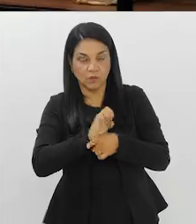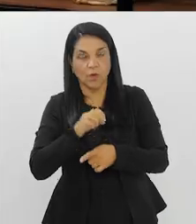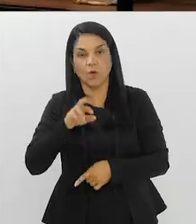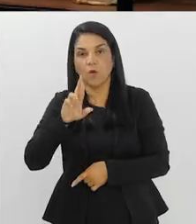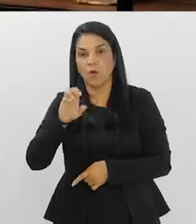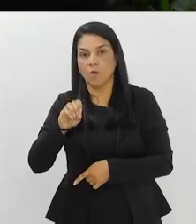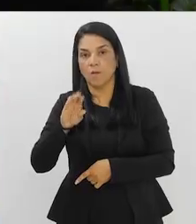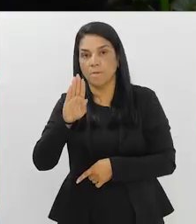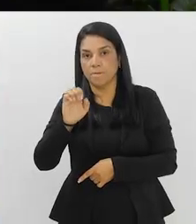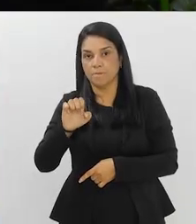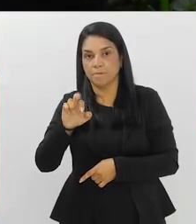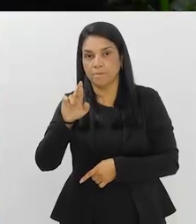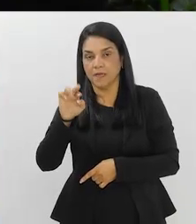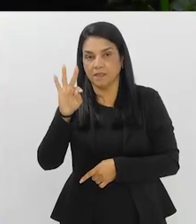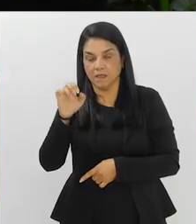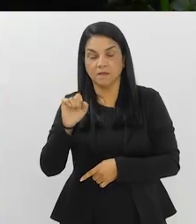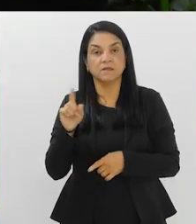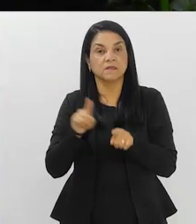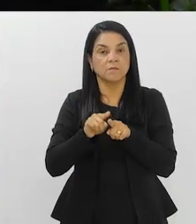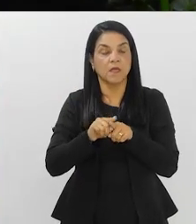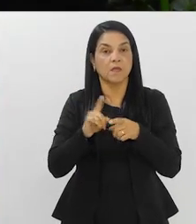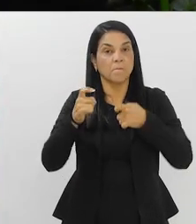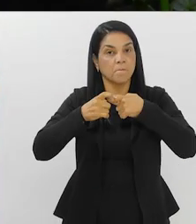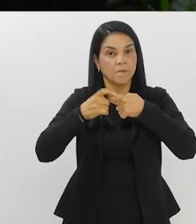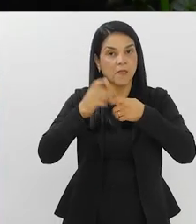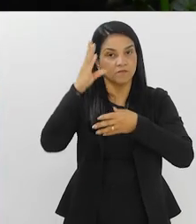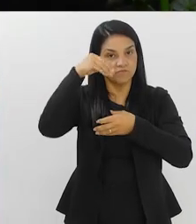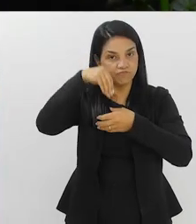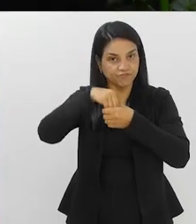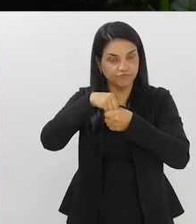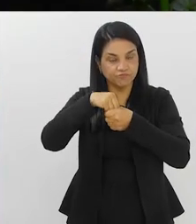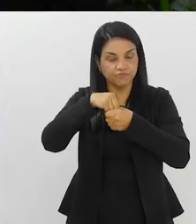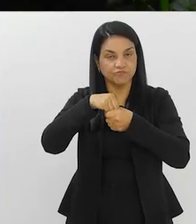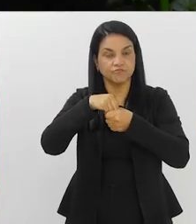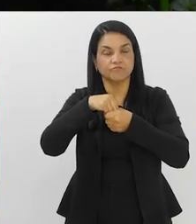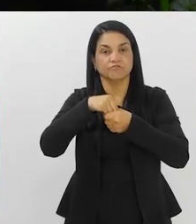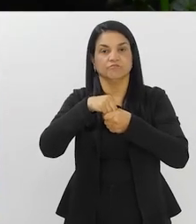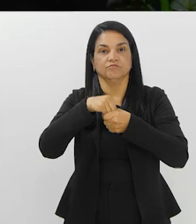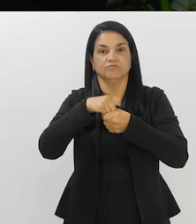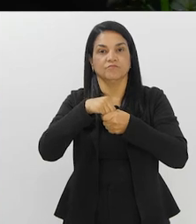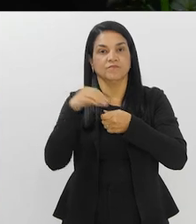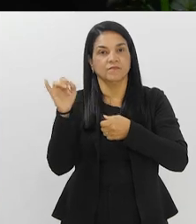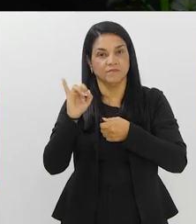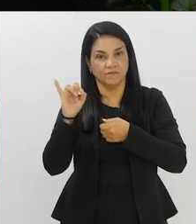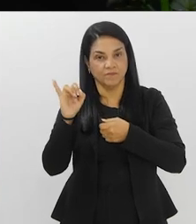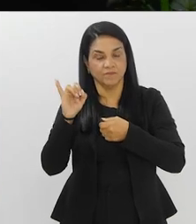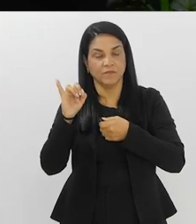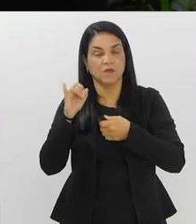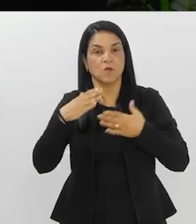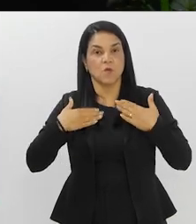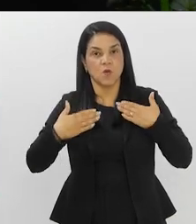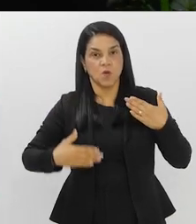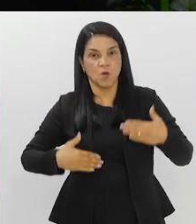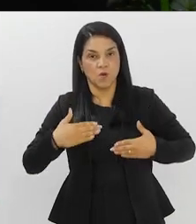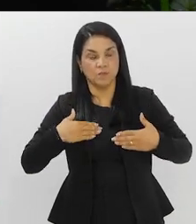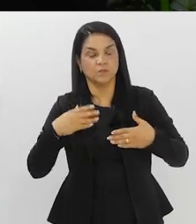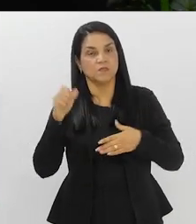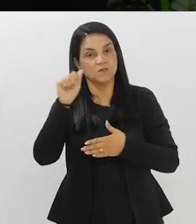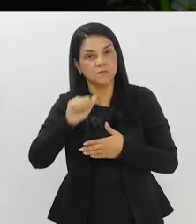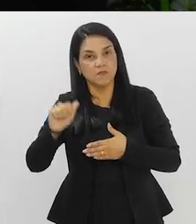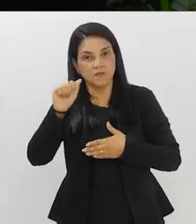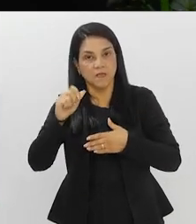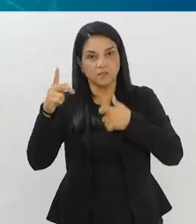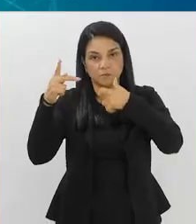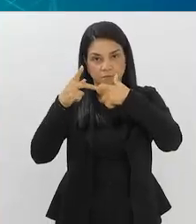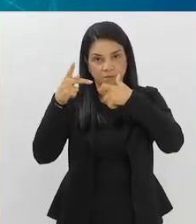Roberta Serra, e com o infectologista, membro do Departamento de Infectologia da Sociedade de Pediatria